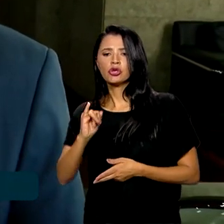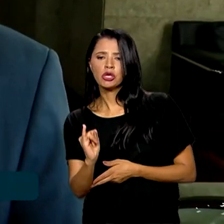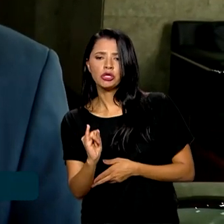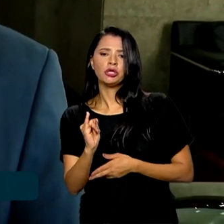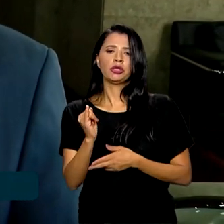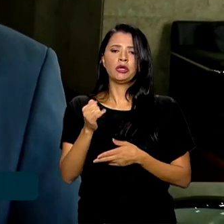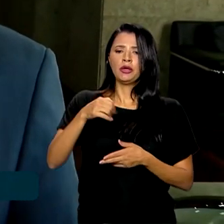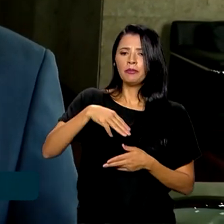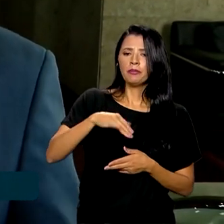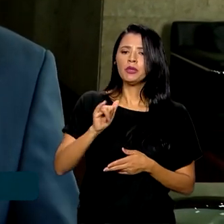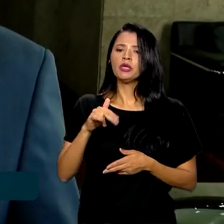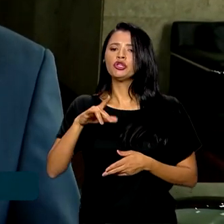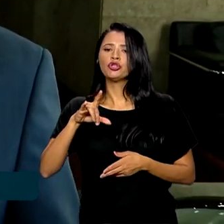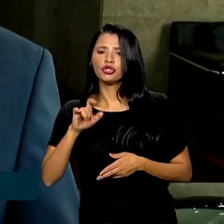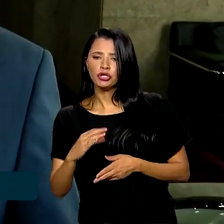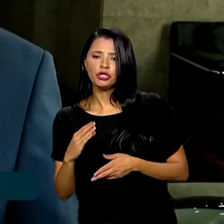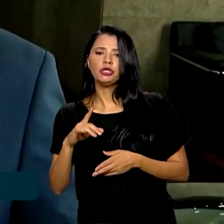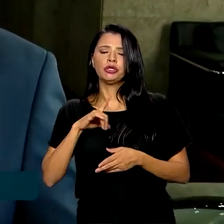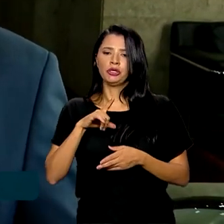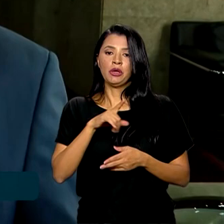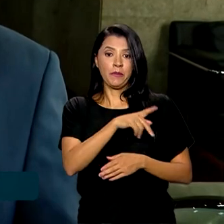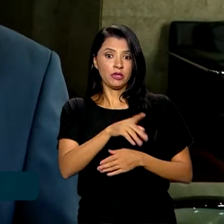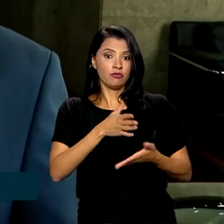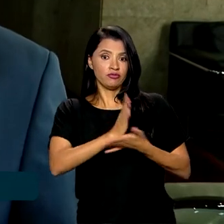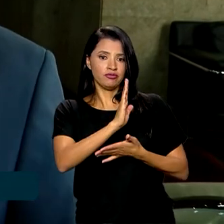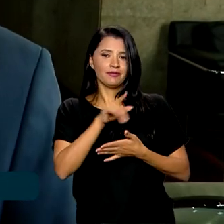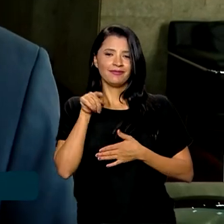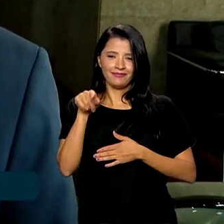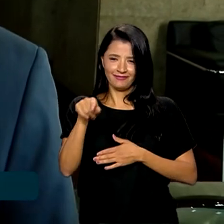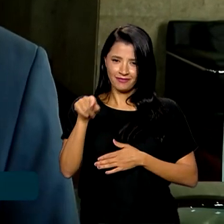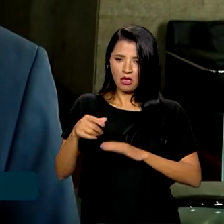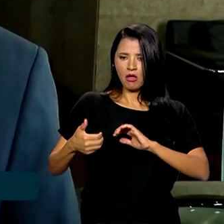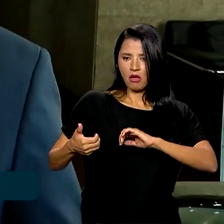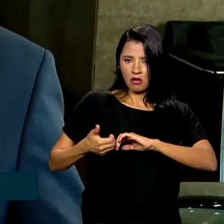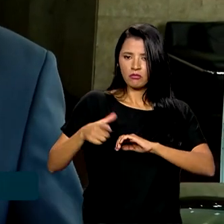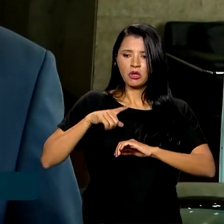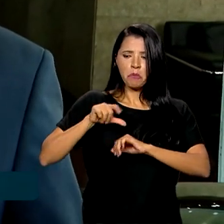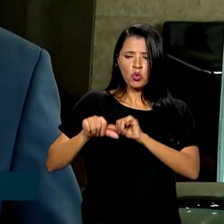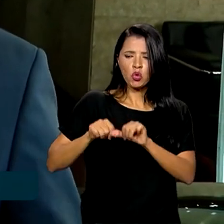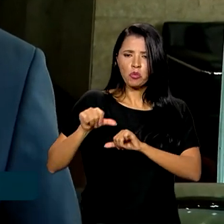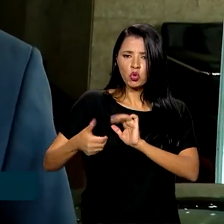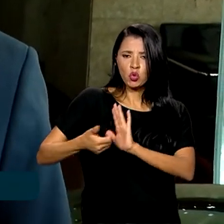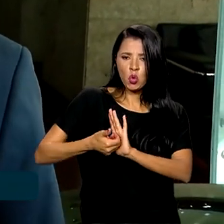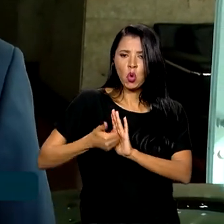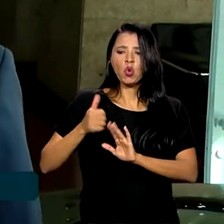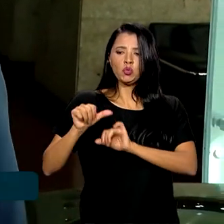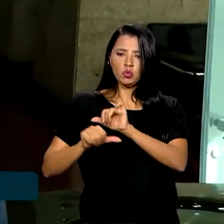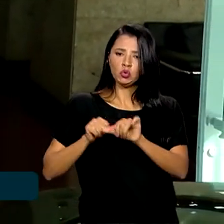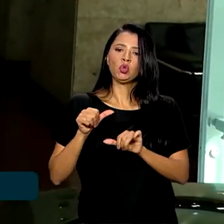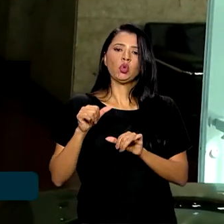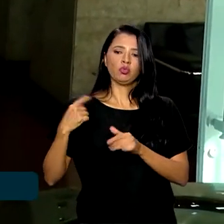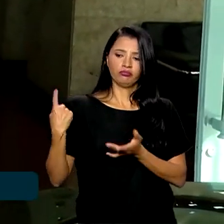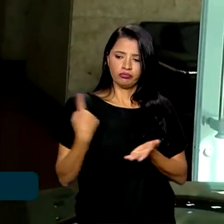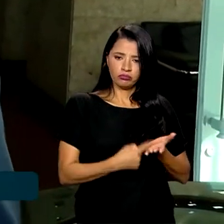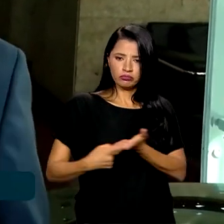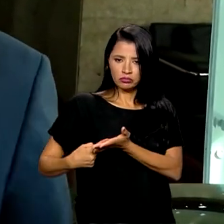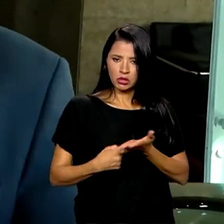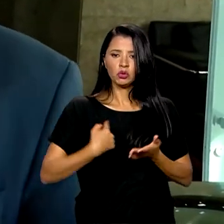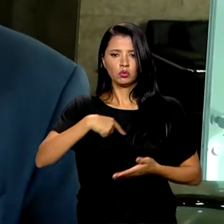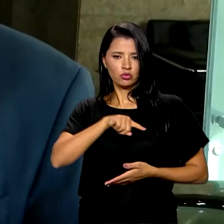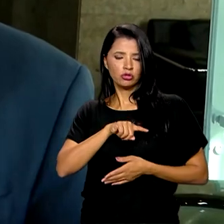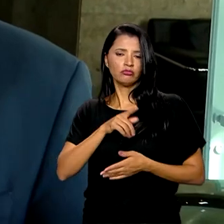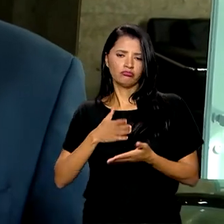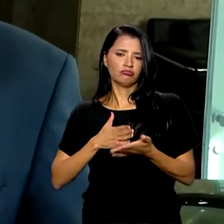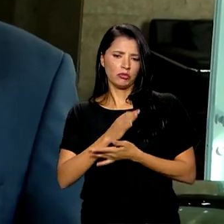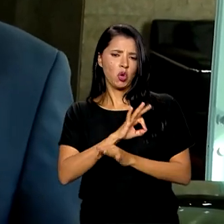MIDIC. O presidente validou, a Câmara fez várias alterações, todas pactuadas conosco. E vai sair um bom